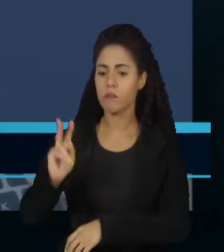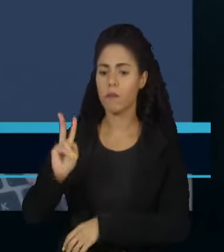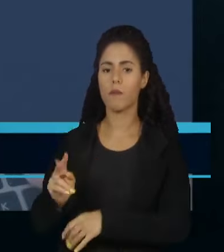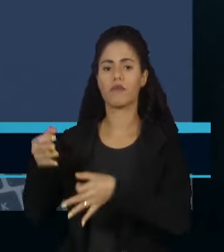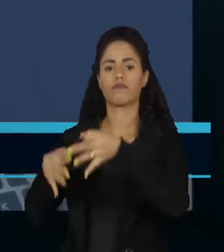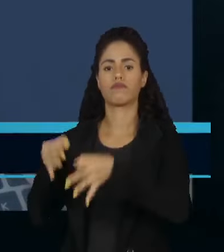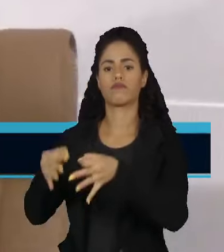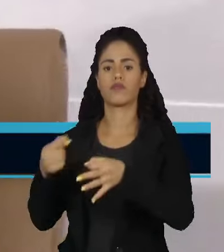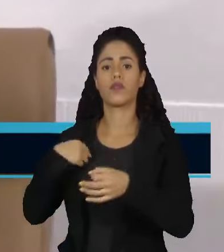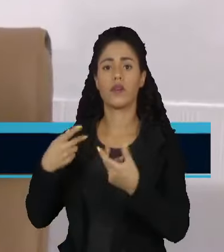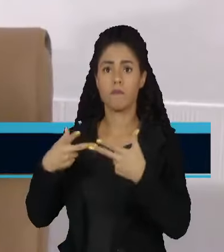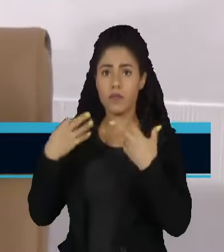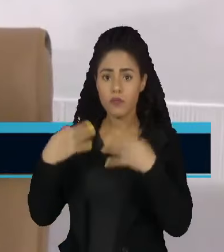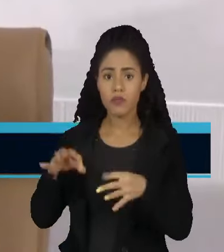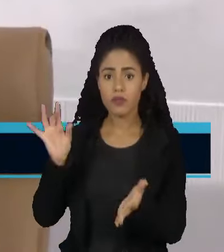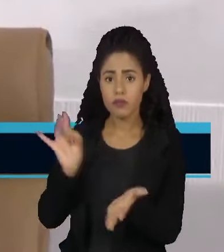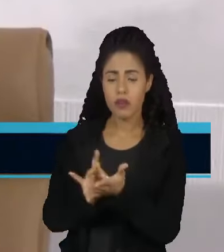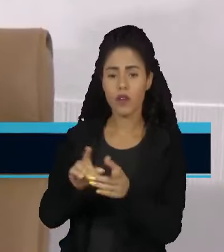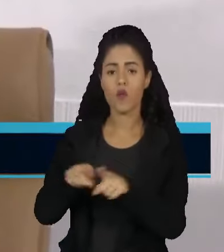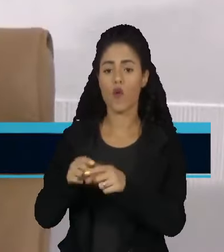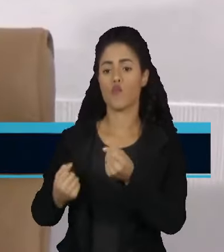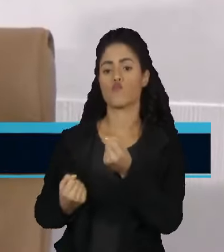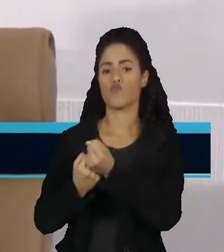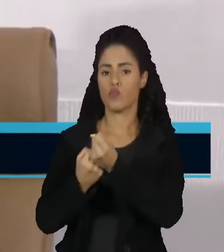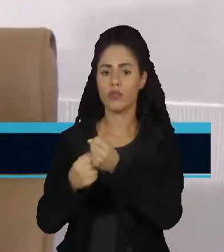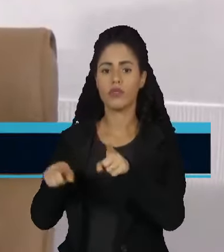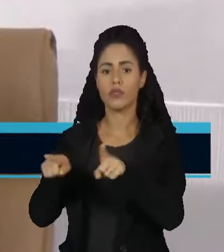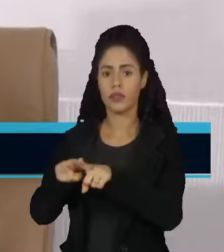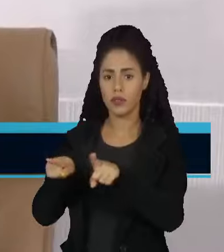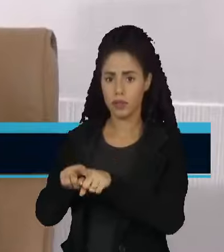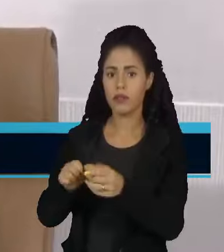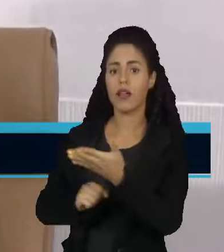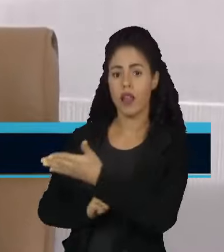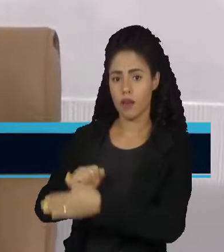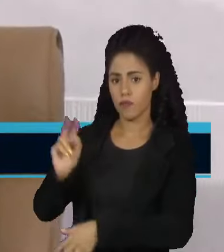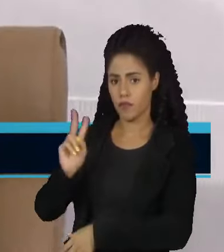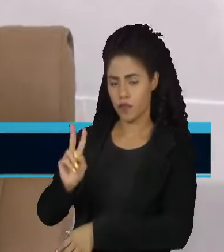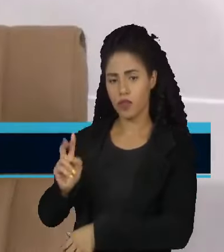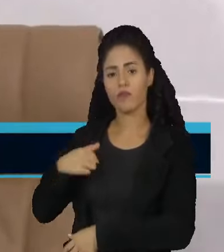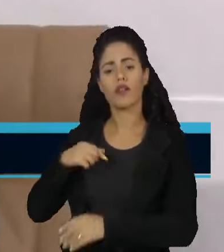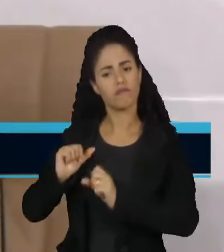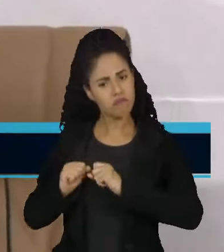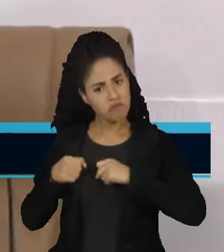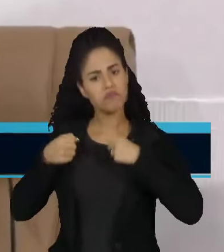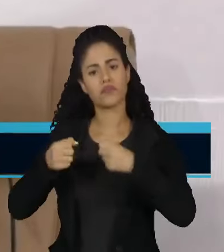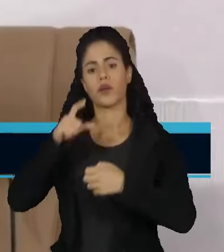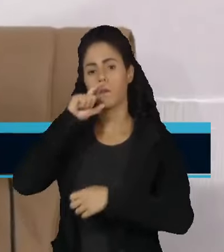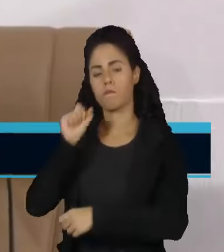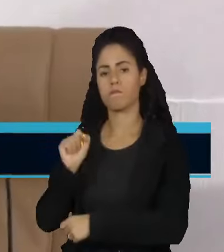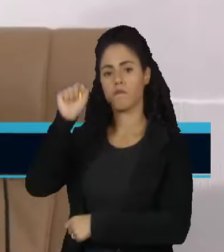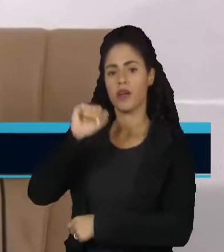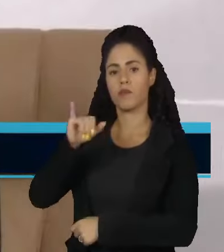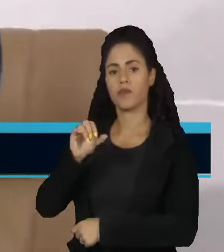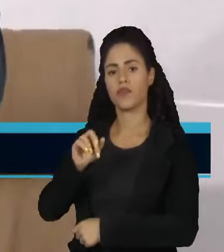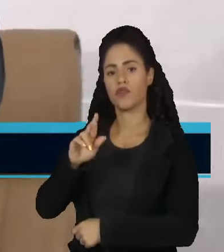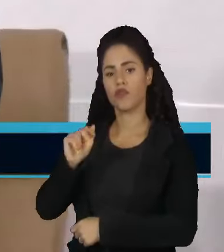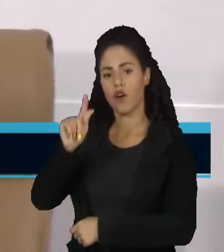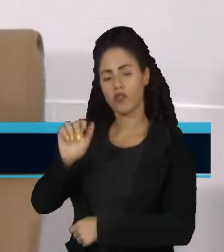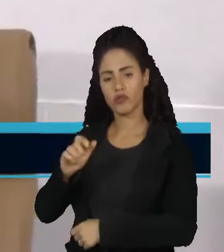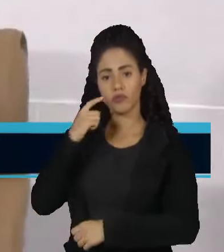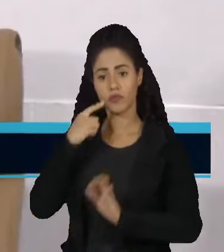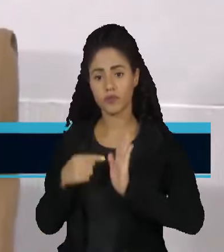Tribunal de Haia. Um dos aliados de Maduro, presidente da Assembleia venezuelana, saiu em defesa dele. Jorge Rodrigues